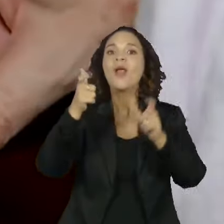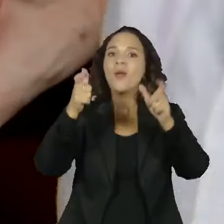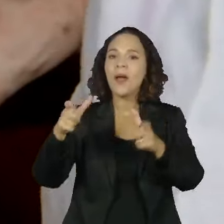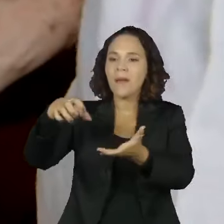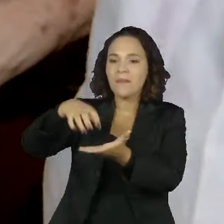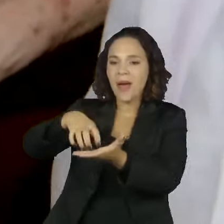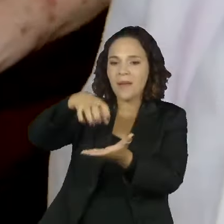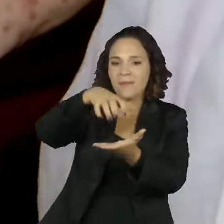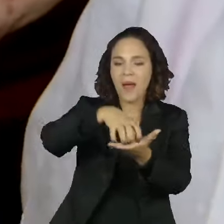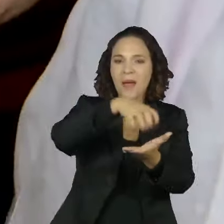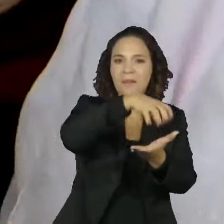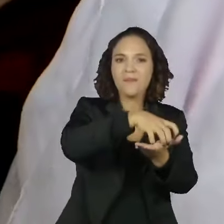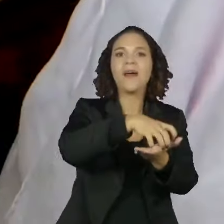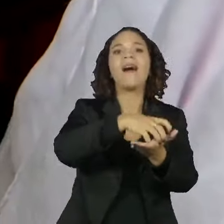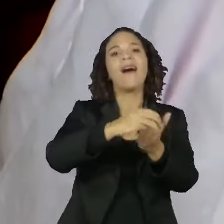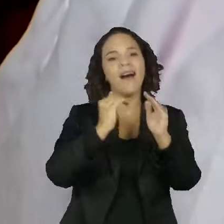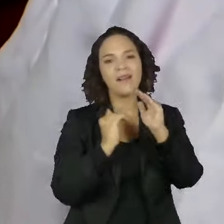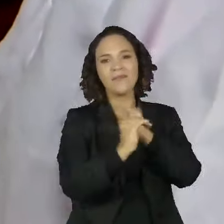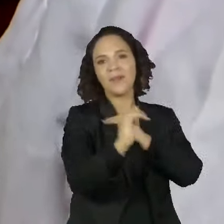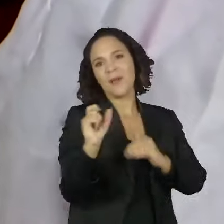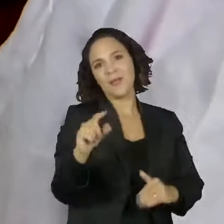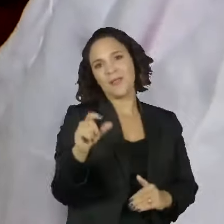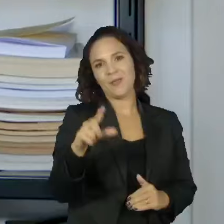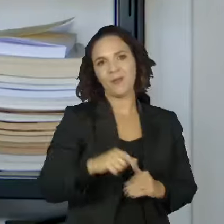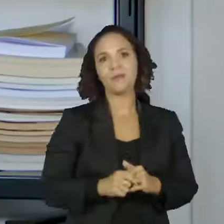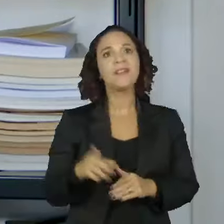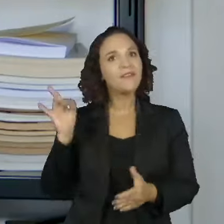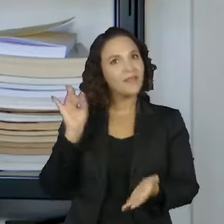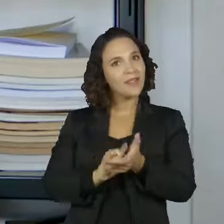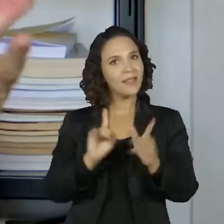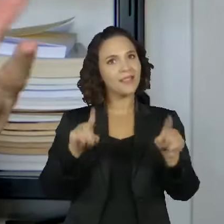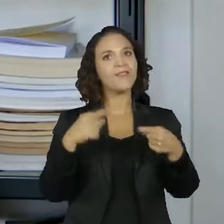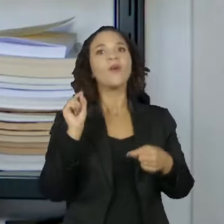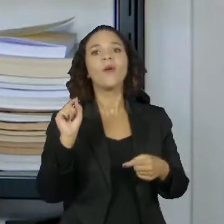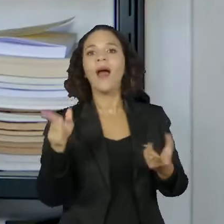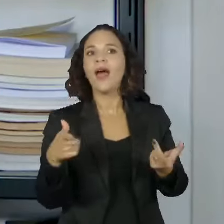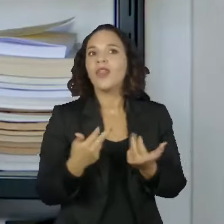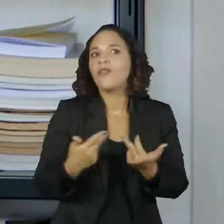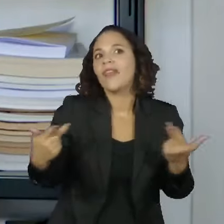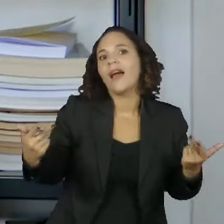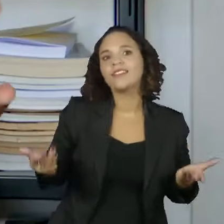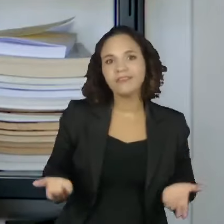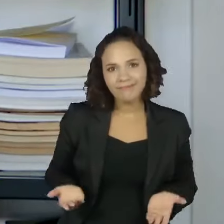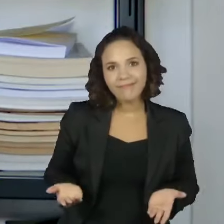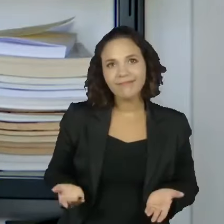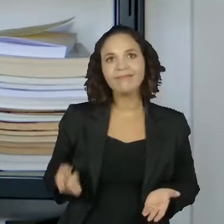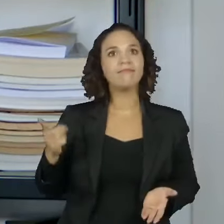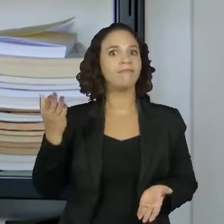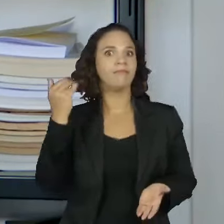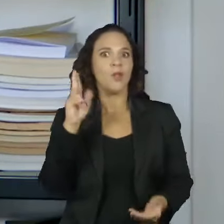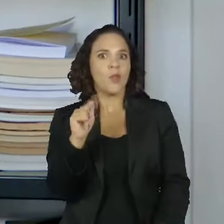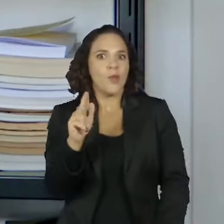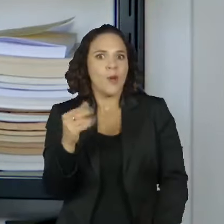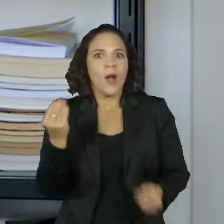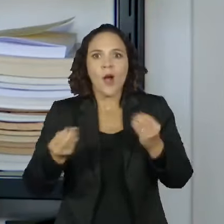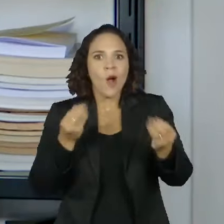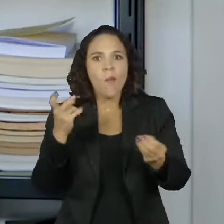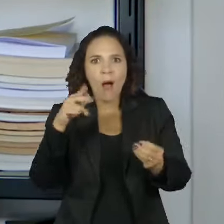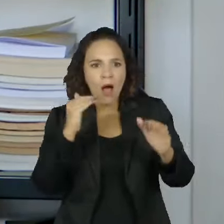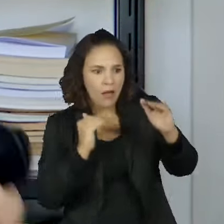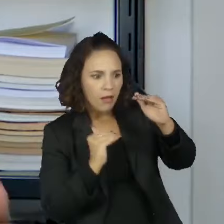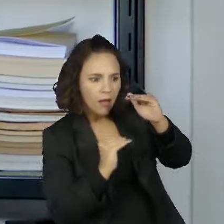linha azul. O desafio maior, no fundo, no fundo, é aquela velha palavra, novidade. Nós nunca tivemos metrô, é